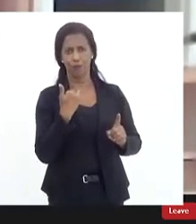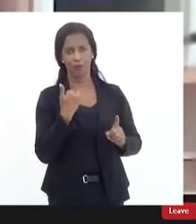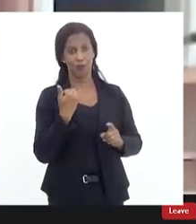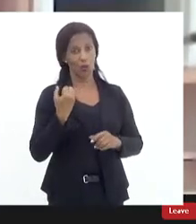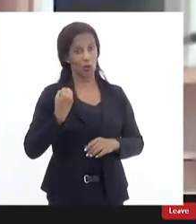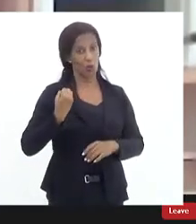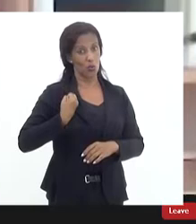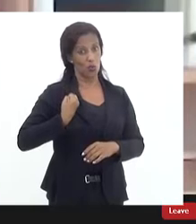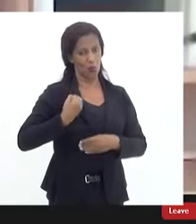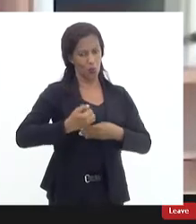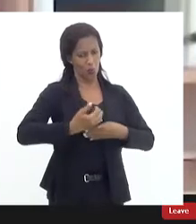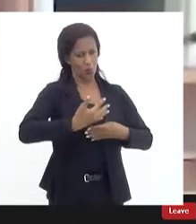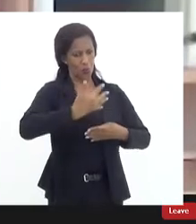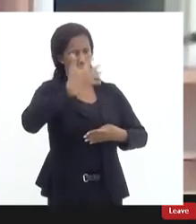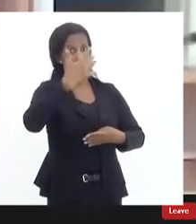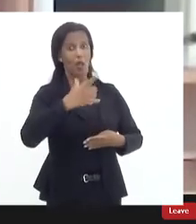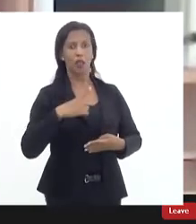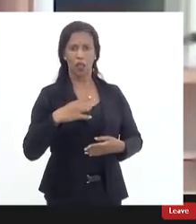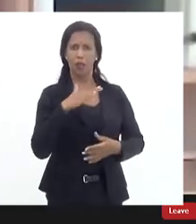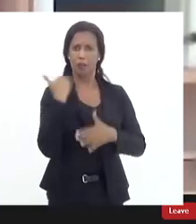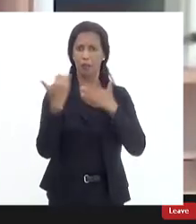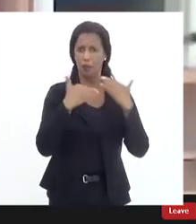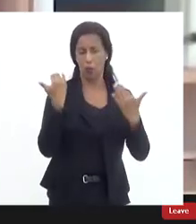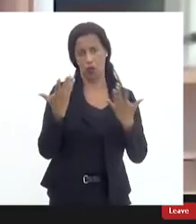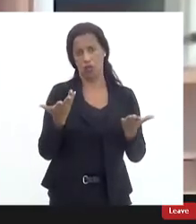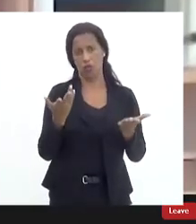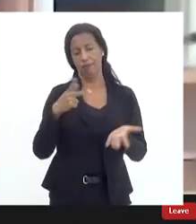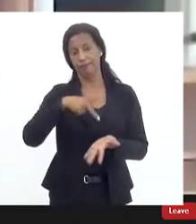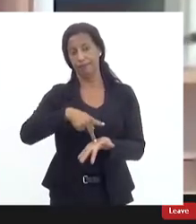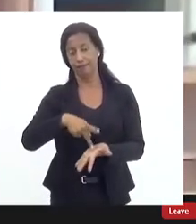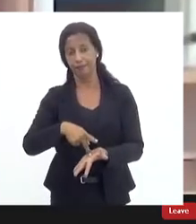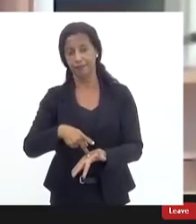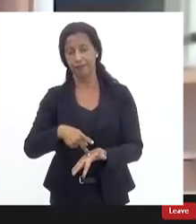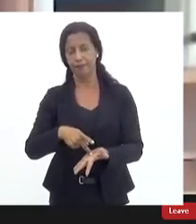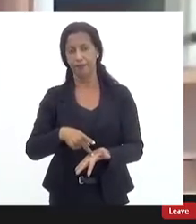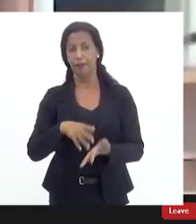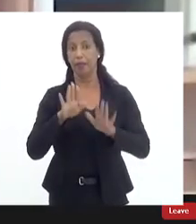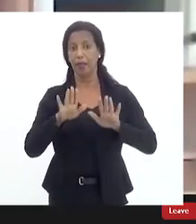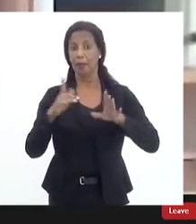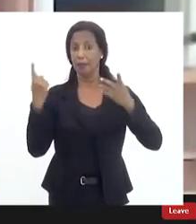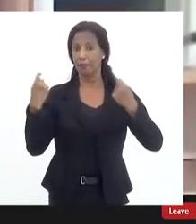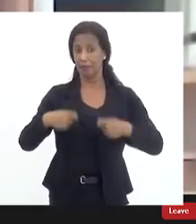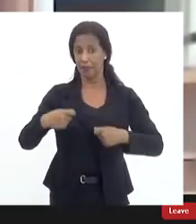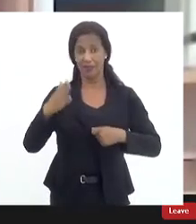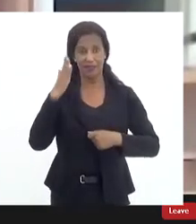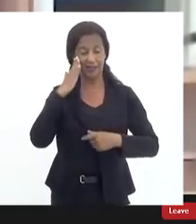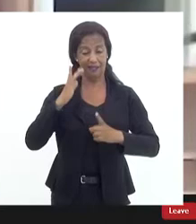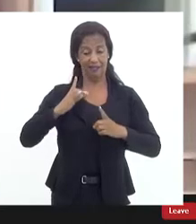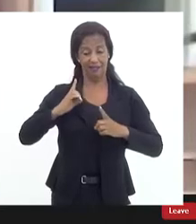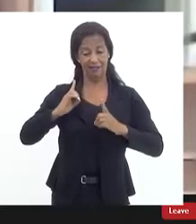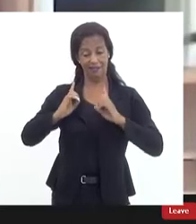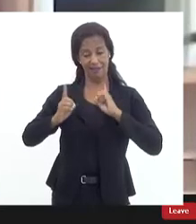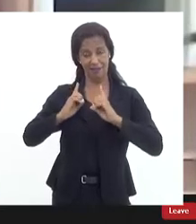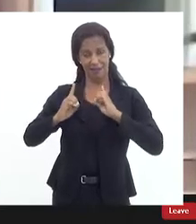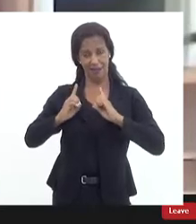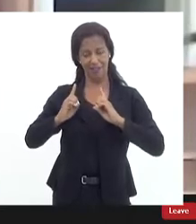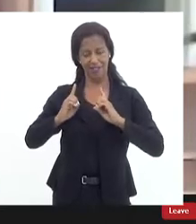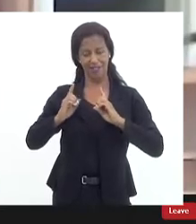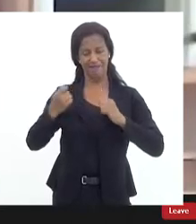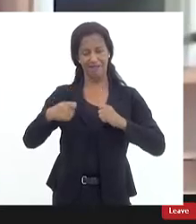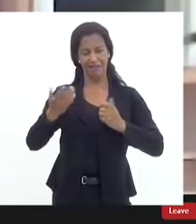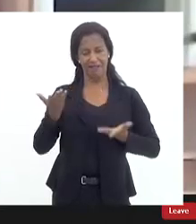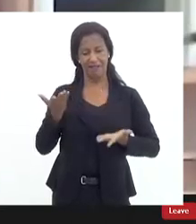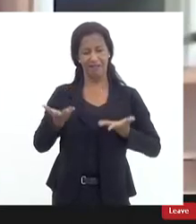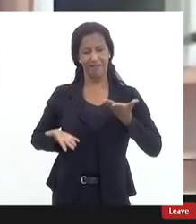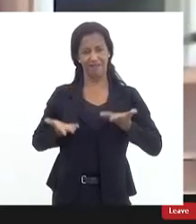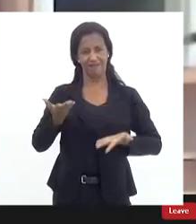absolutos há um grande número de mortes e isso é inquestionável agora é preciso buscar esse debate com certo equilíbrio para